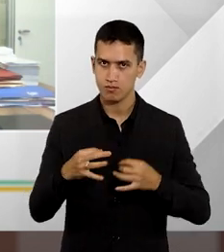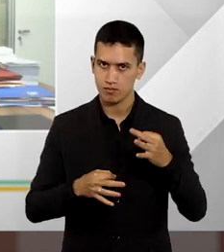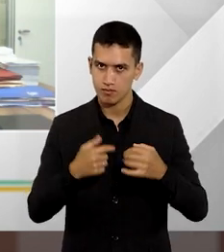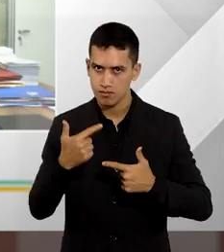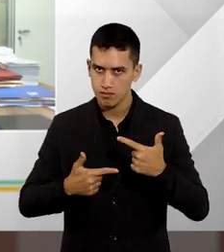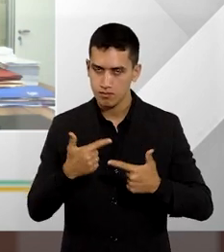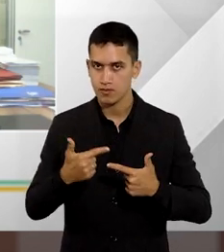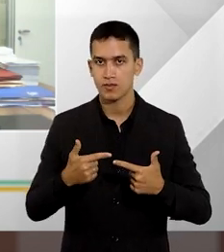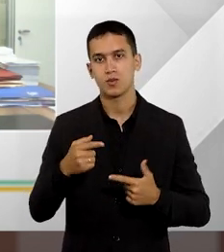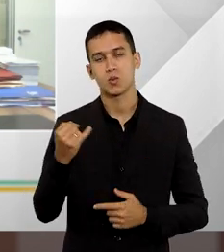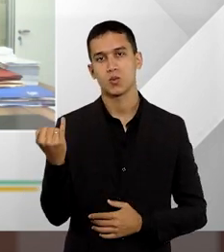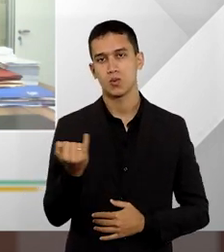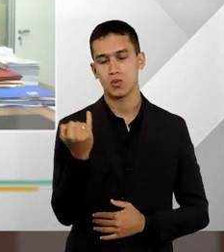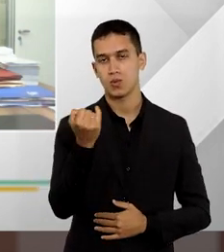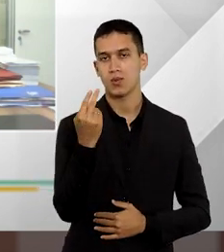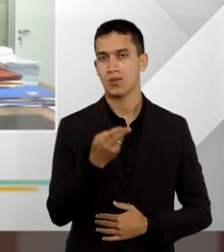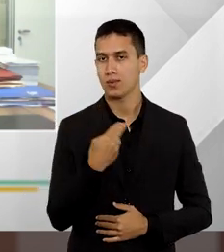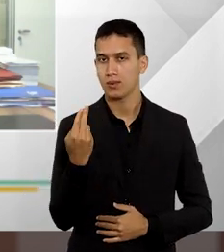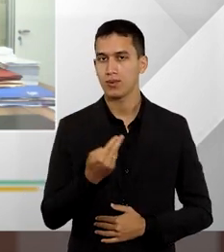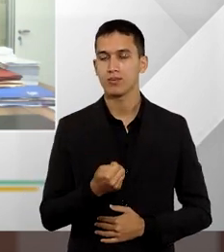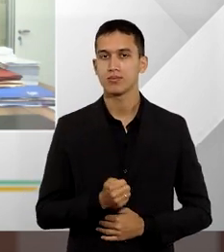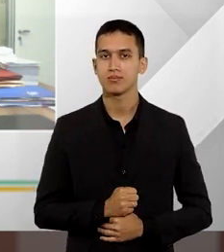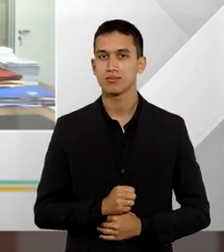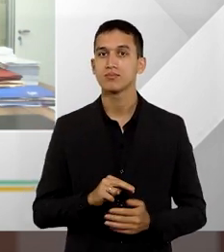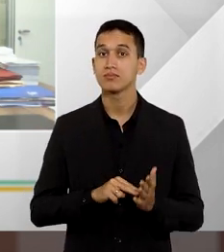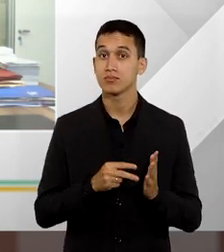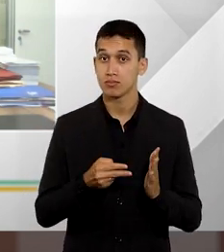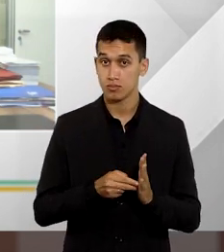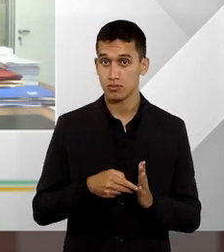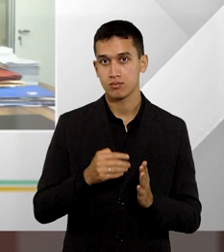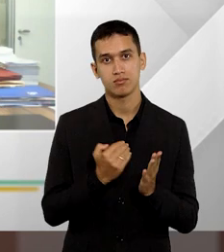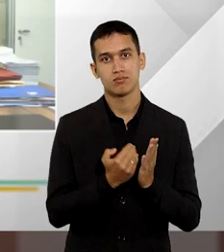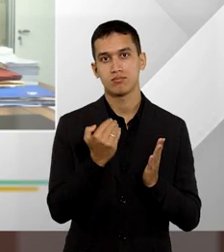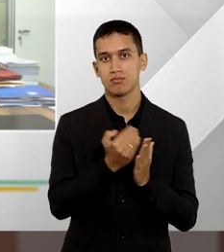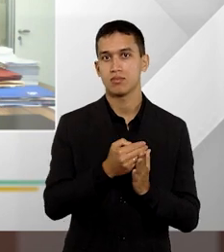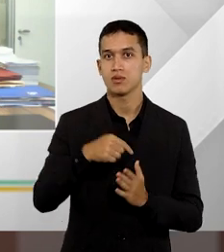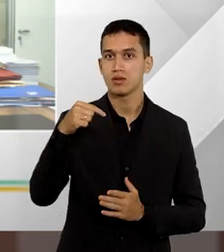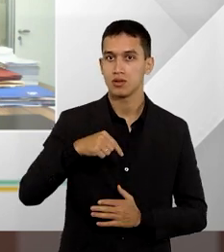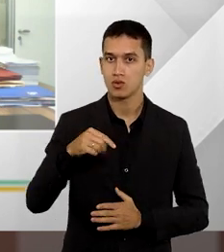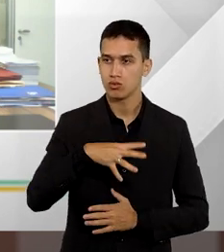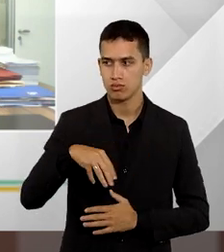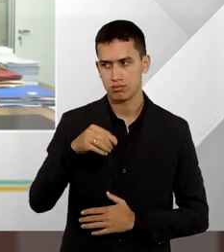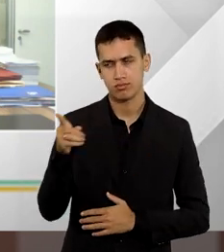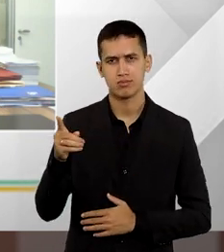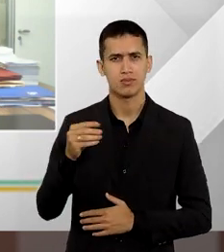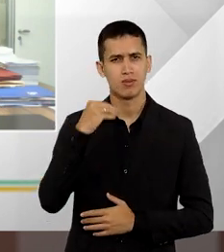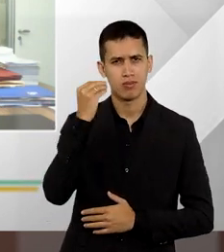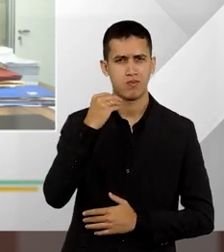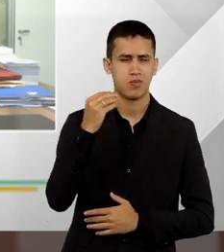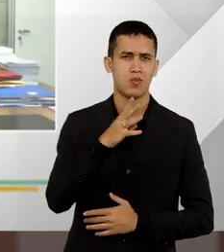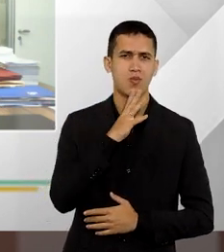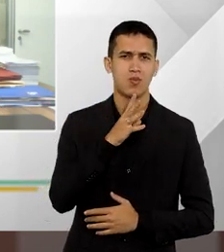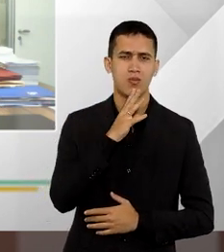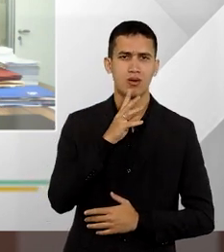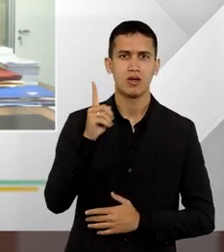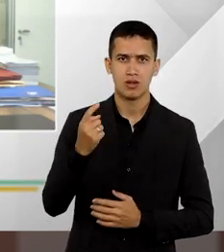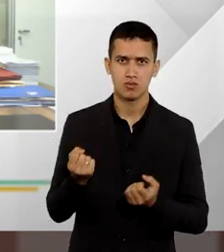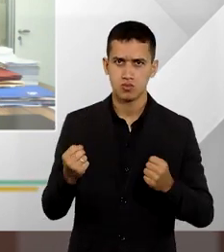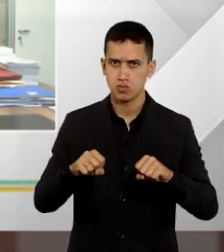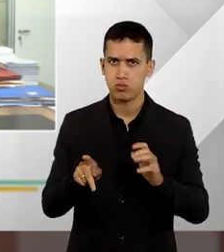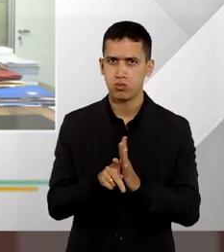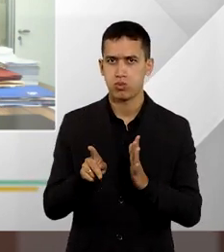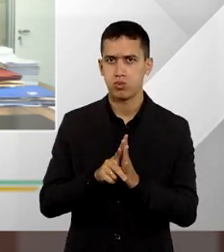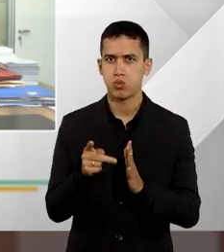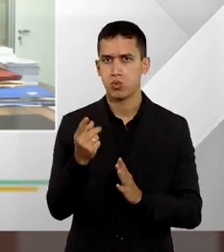é extremamente relevante para nós, que é a verba honorária, ainda mais na companhia de um especialista que é o defensor dos